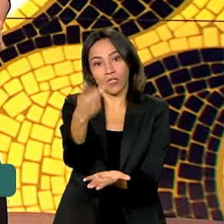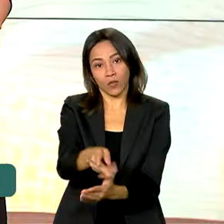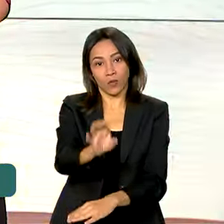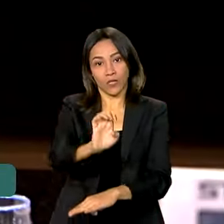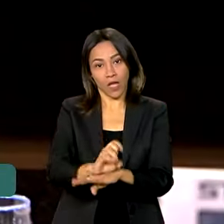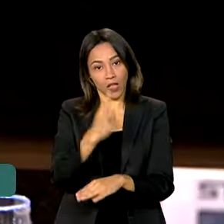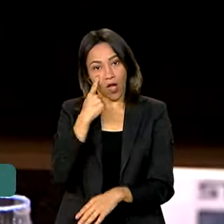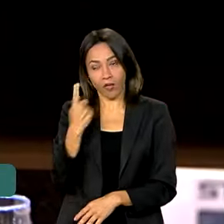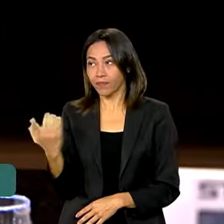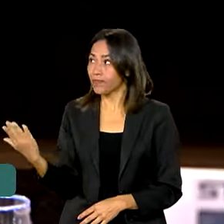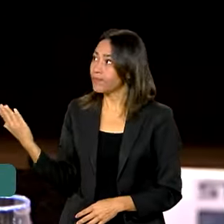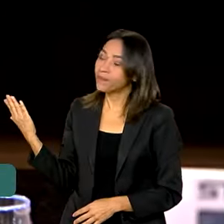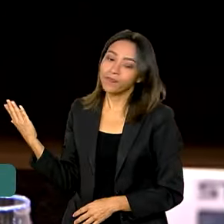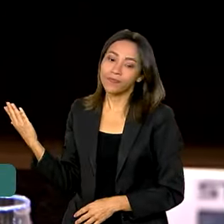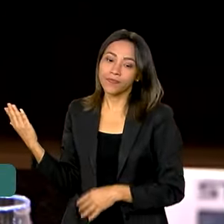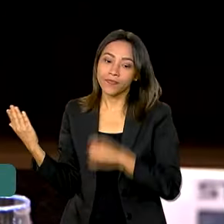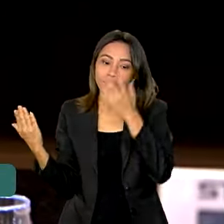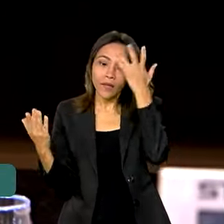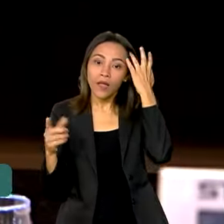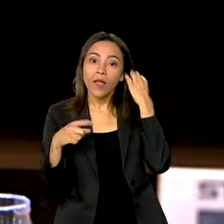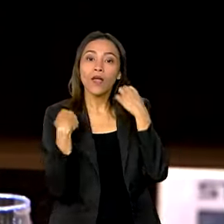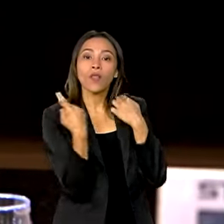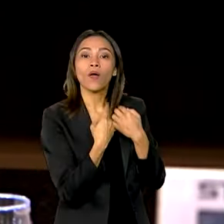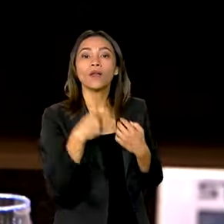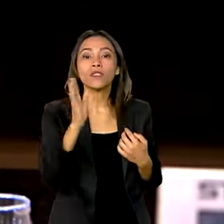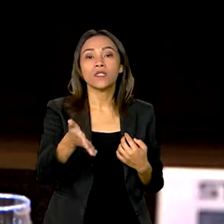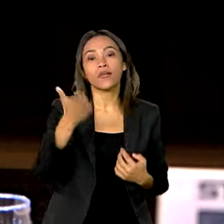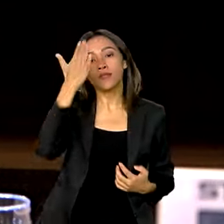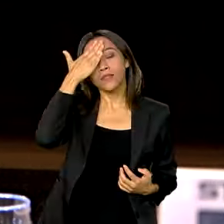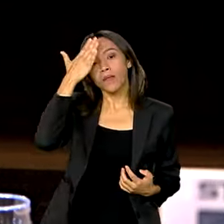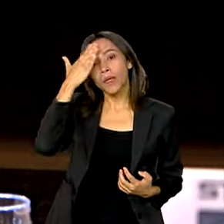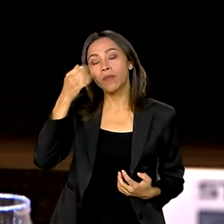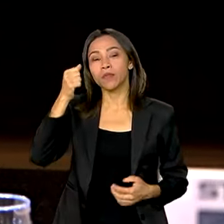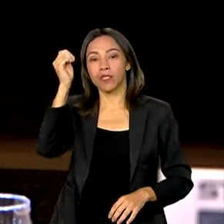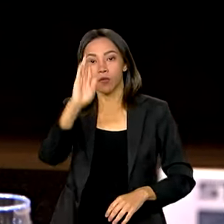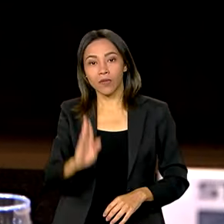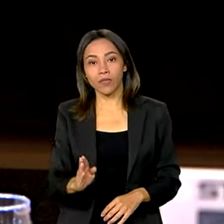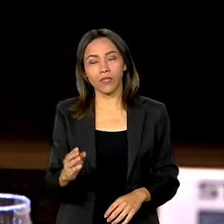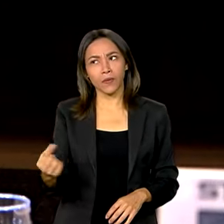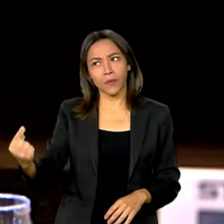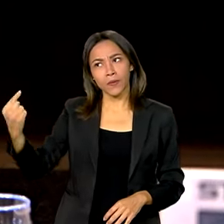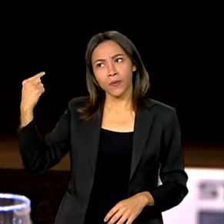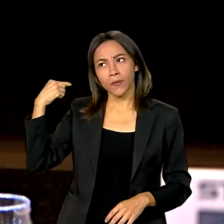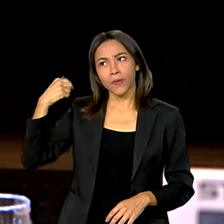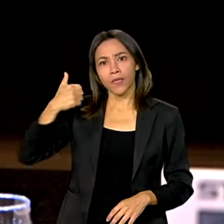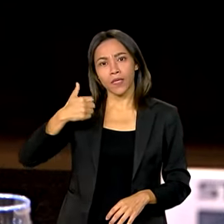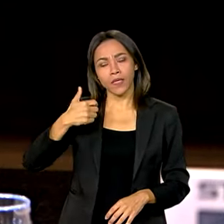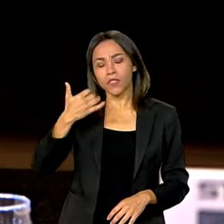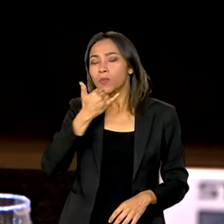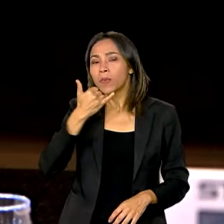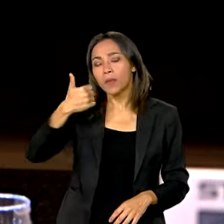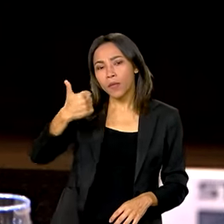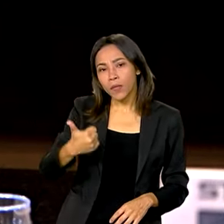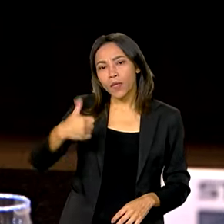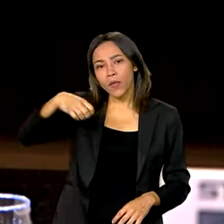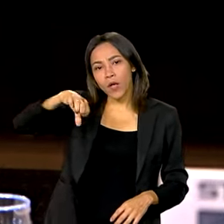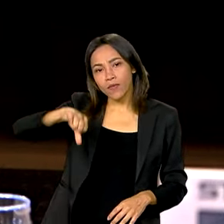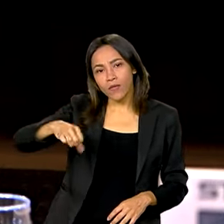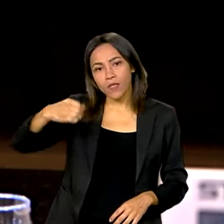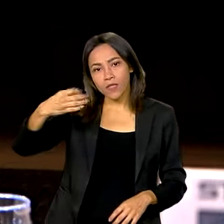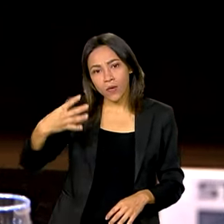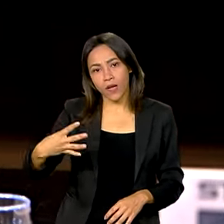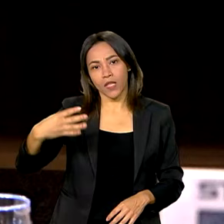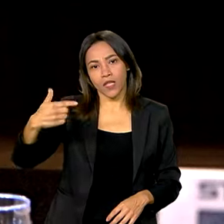Vamos ver. Nós já sabemos que existem no Brasil cerca de 1.942 municípios que são